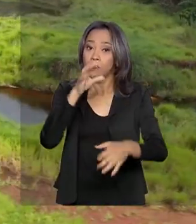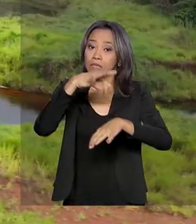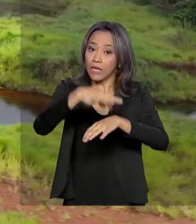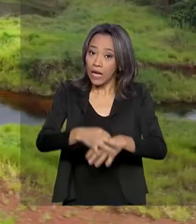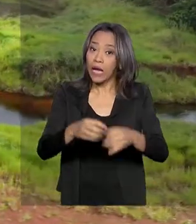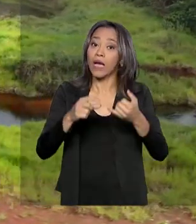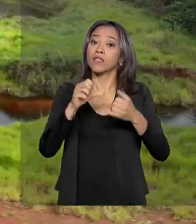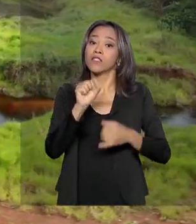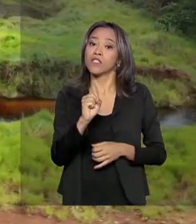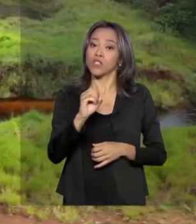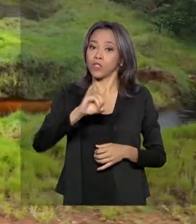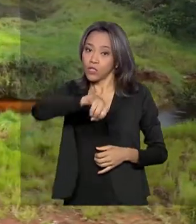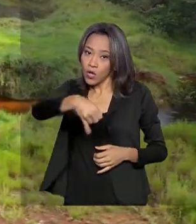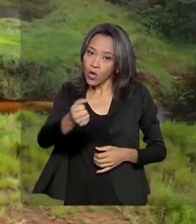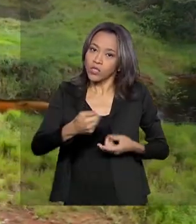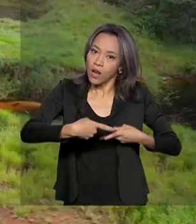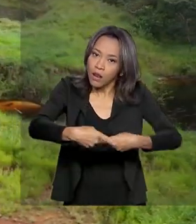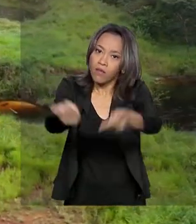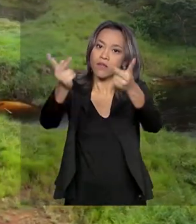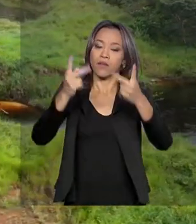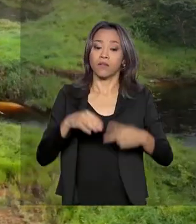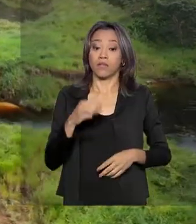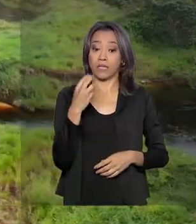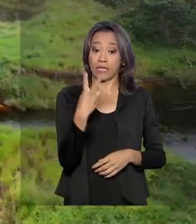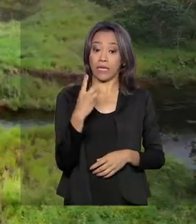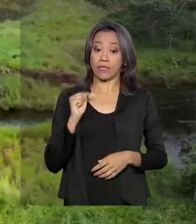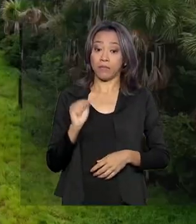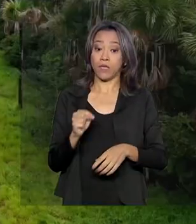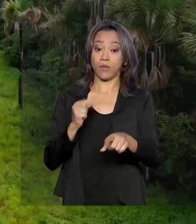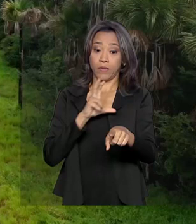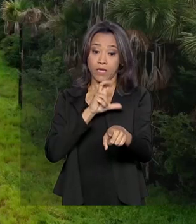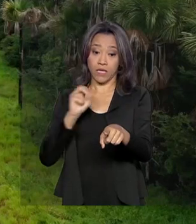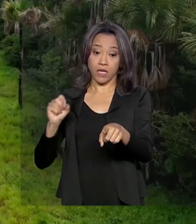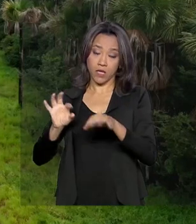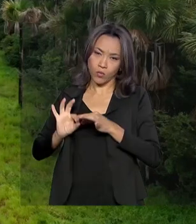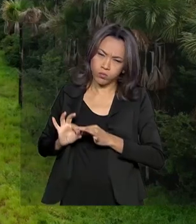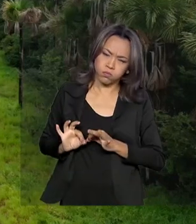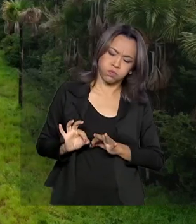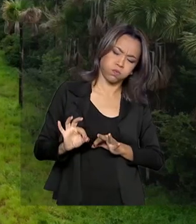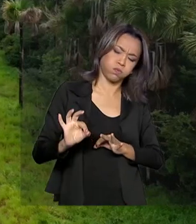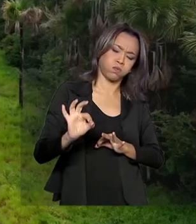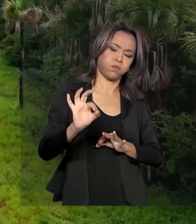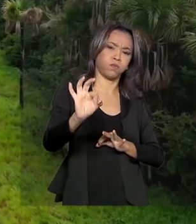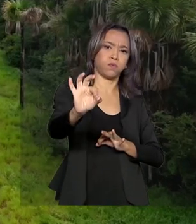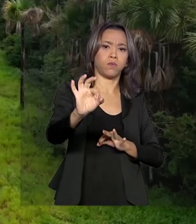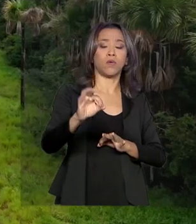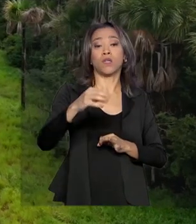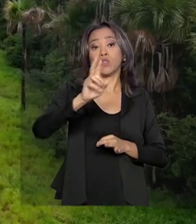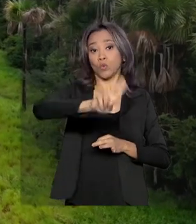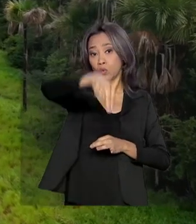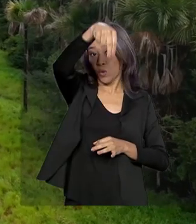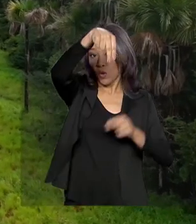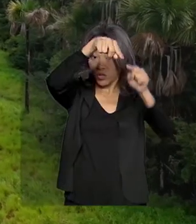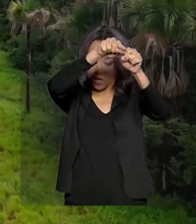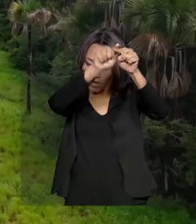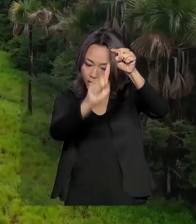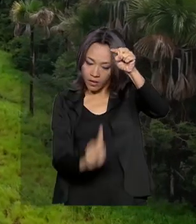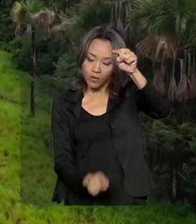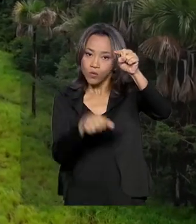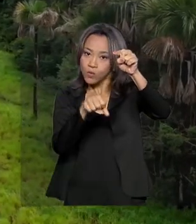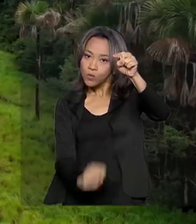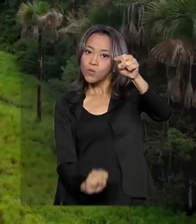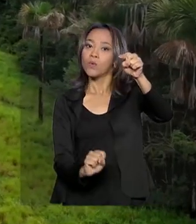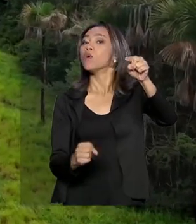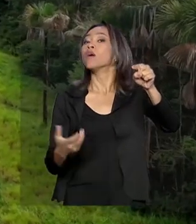A BR-163 tem 3.500 quilômetros e corta o Brasil de norte a sul. E o novo trecho entregue